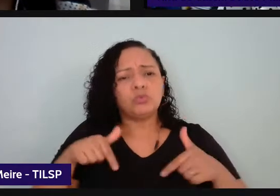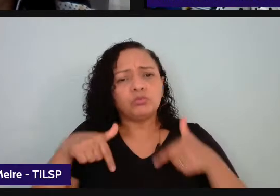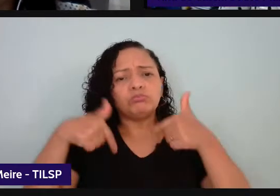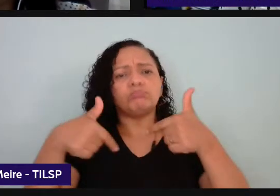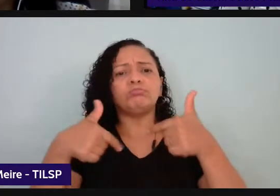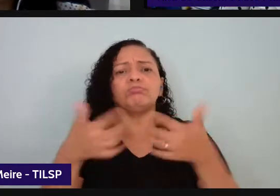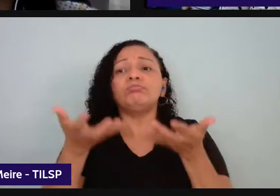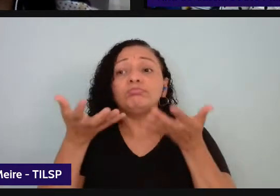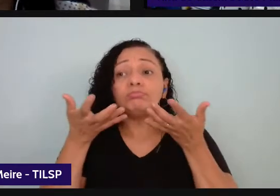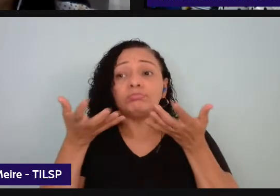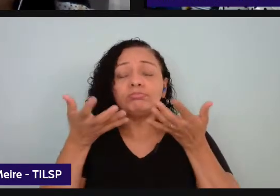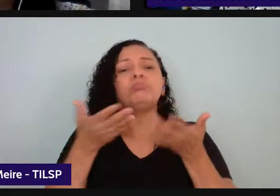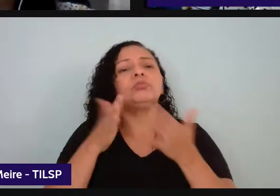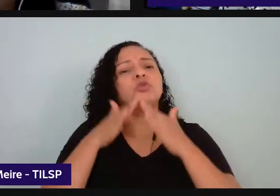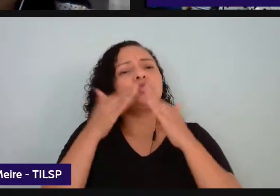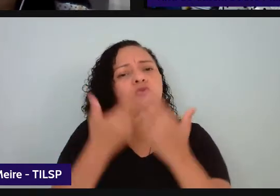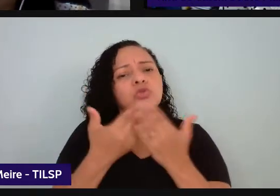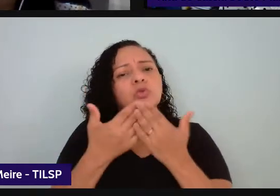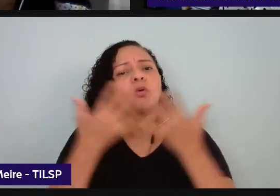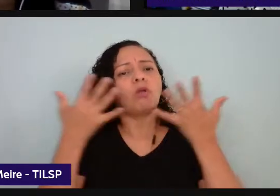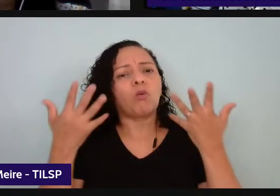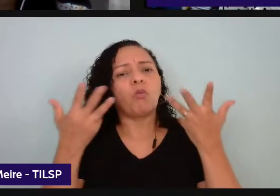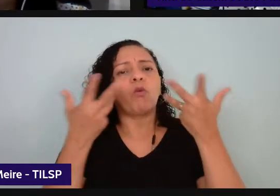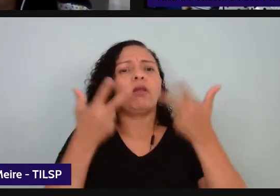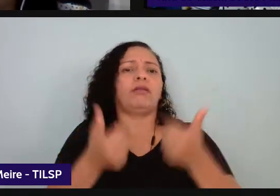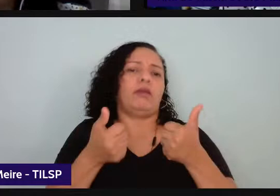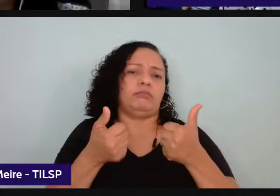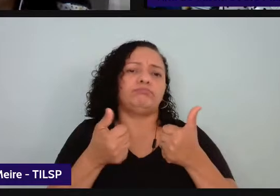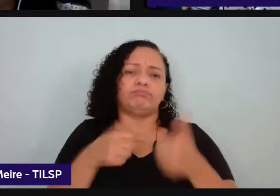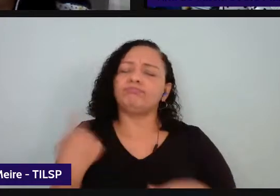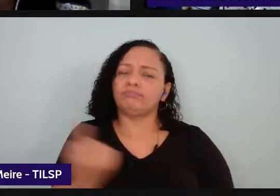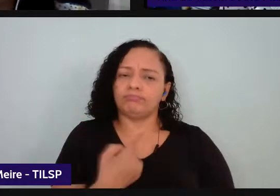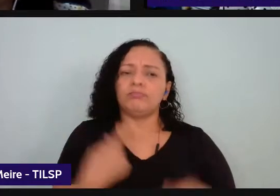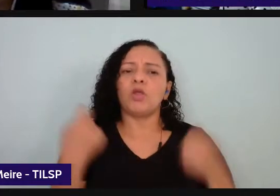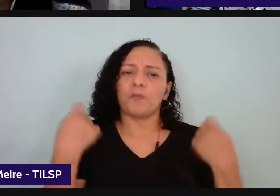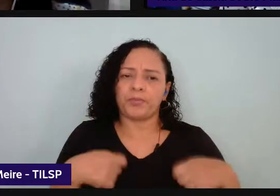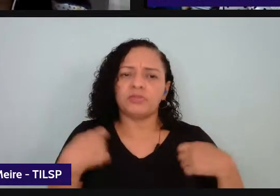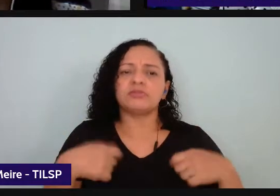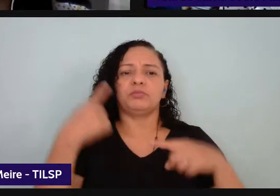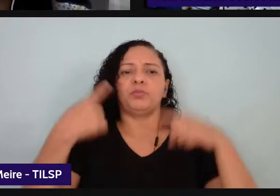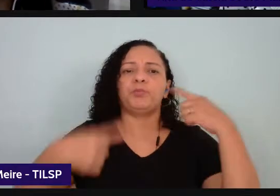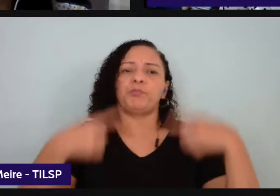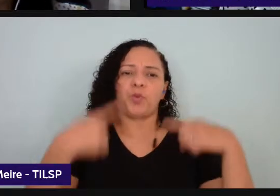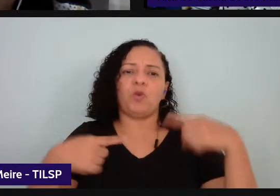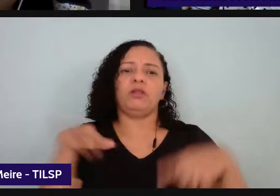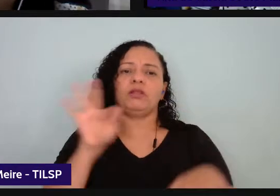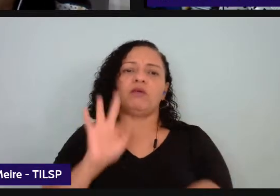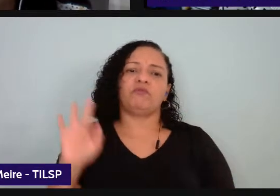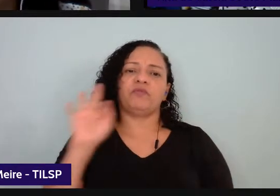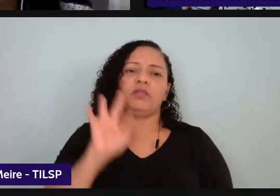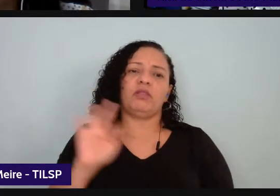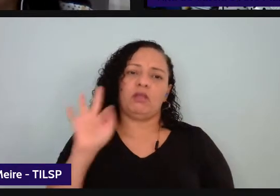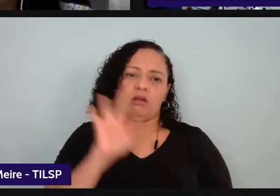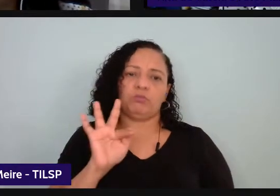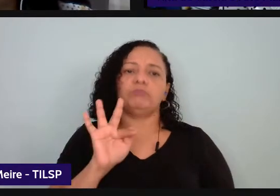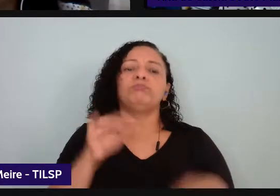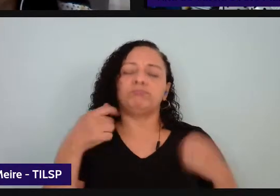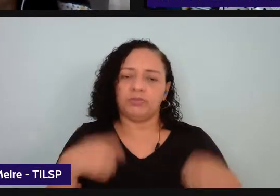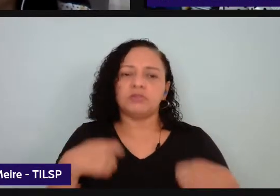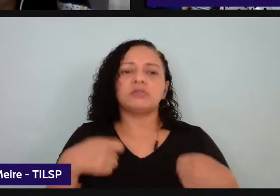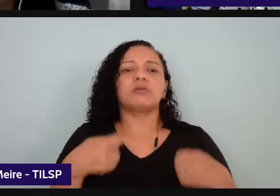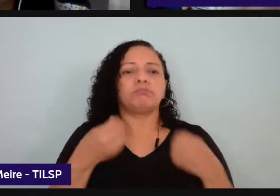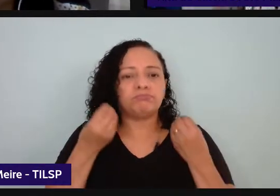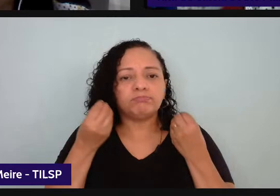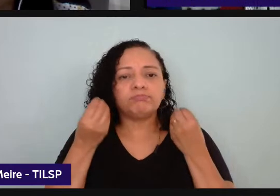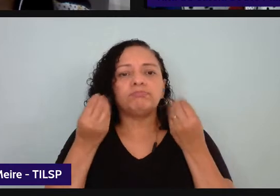escritos sobre isso reflexões acerca disso então a gente precisa dessa política mesmo presente a nível